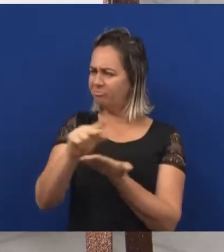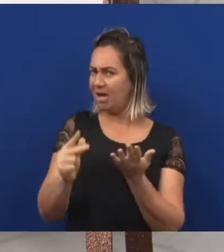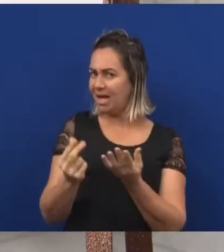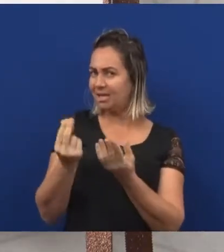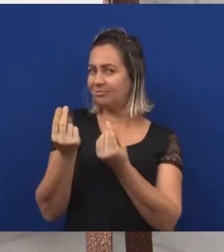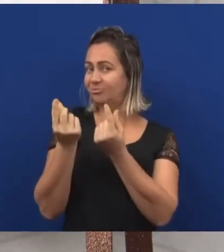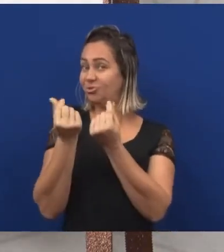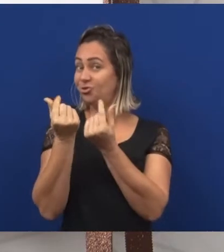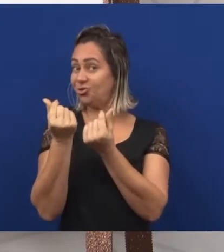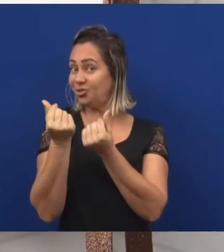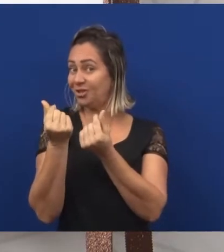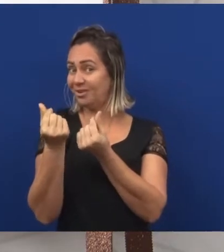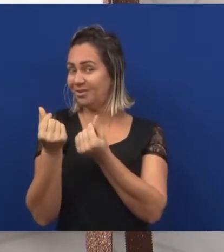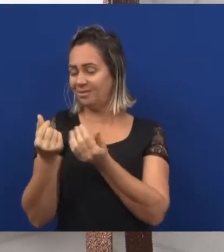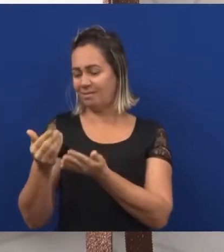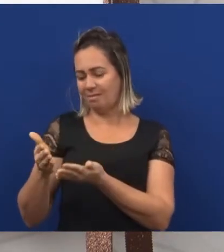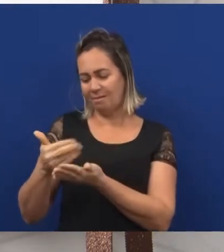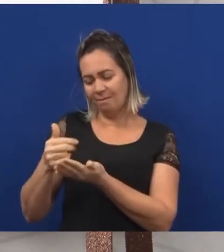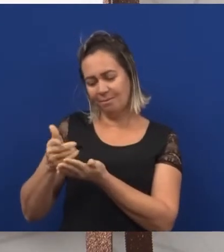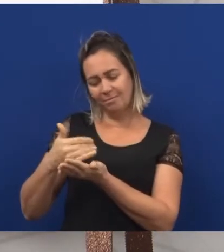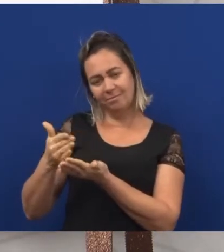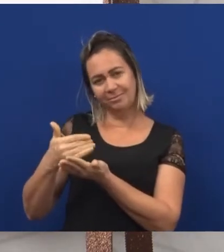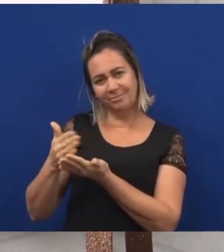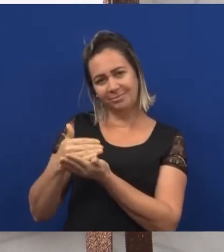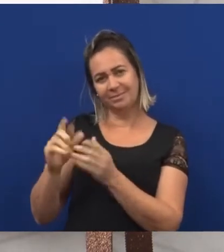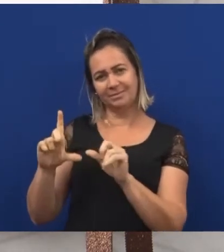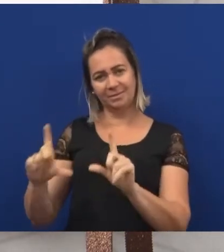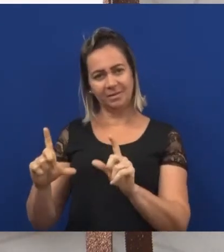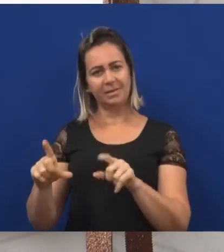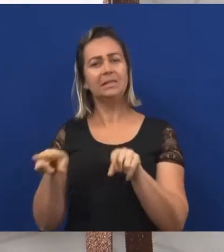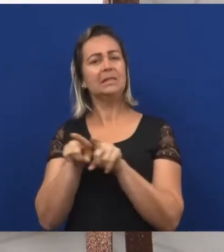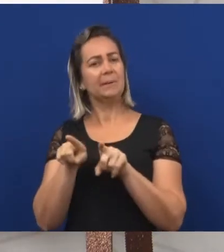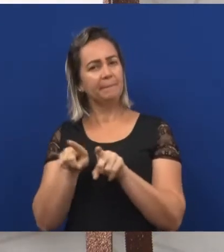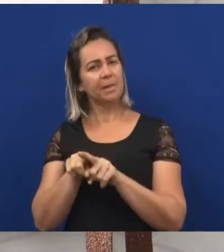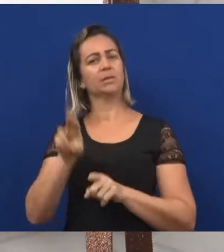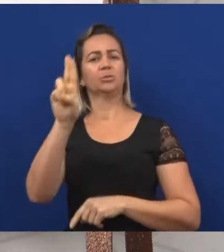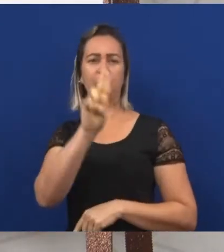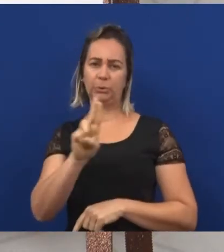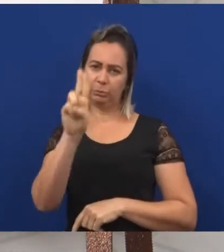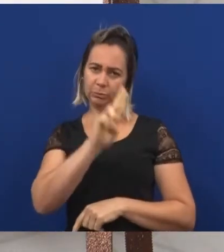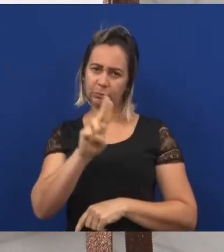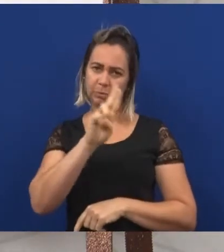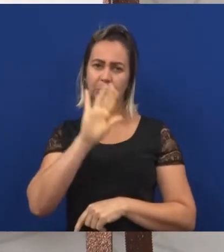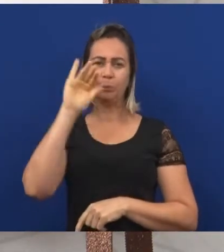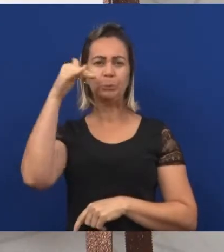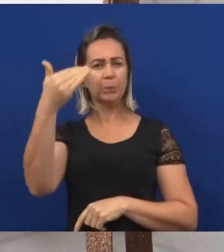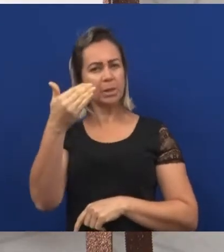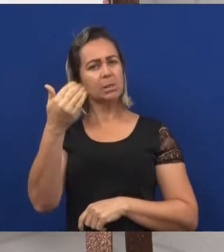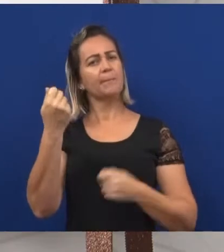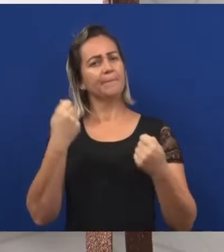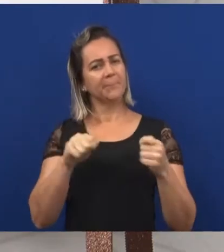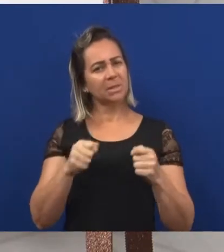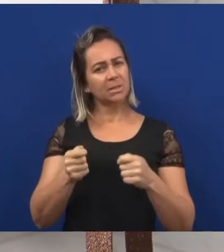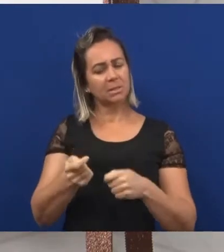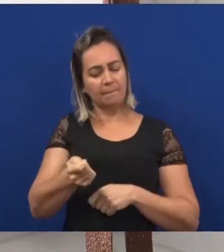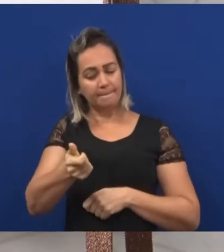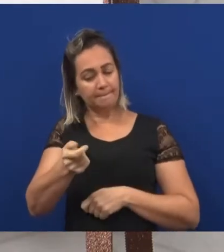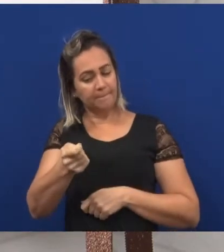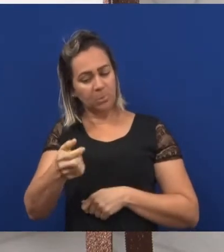Nós usamos os números também no dinheiro, nas notas e nas moedas também.